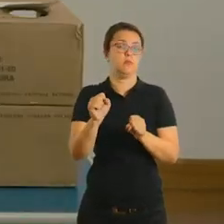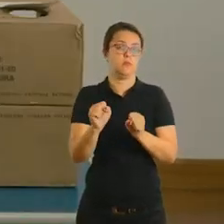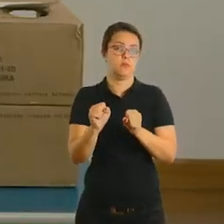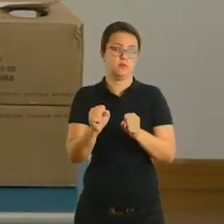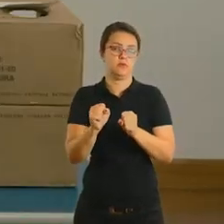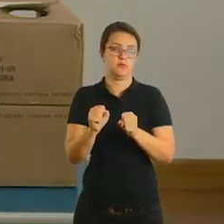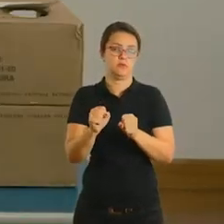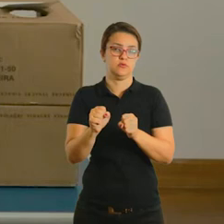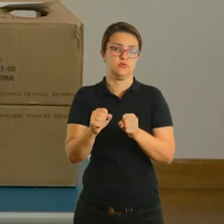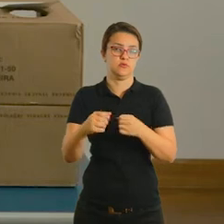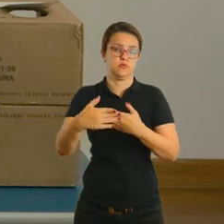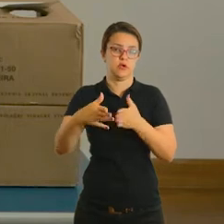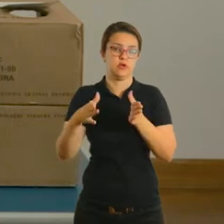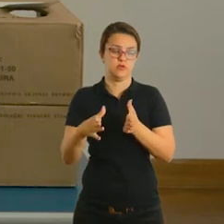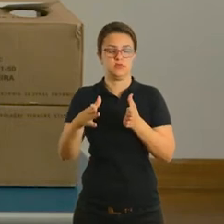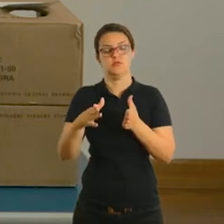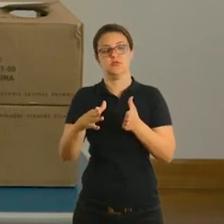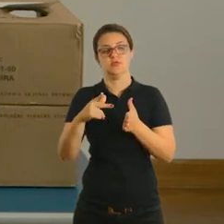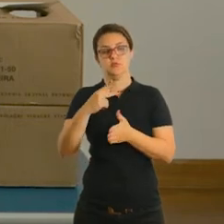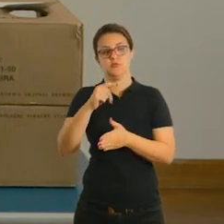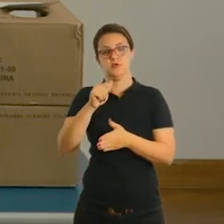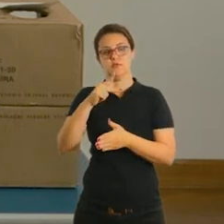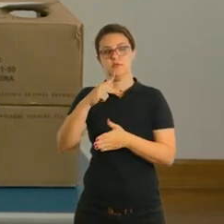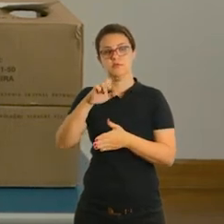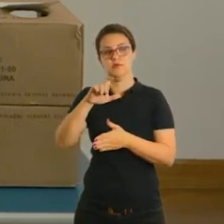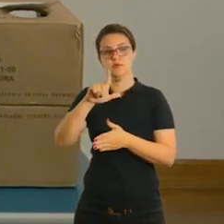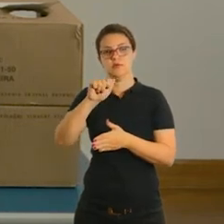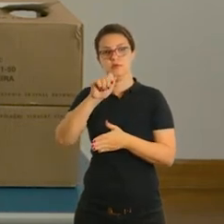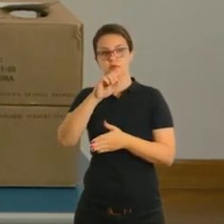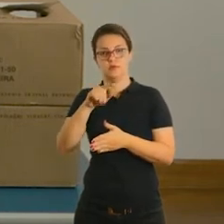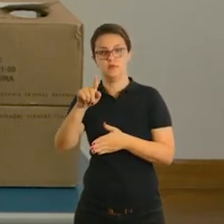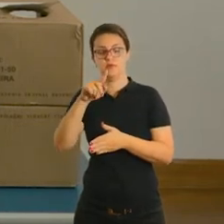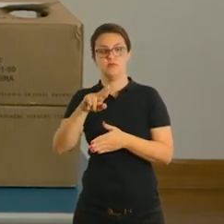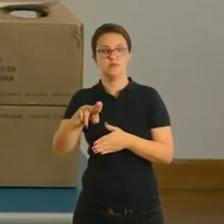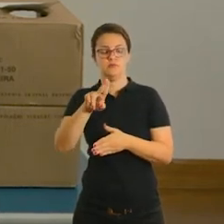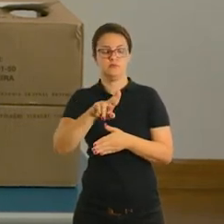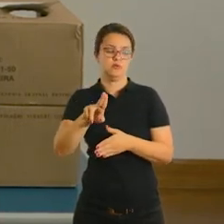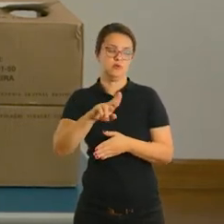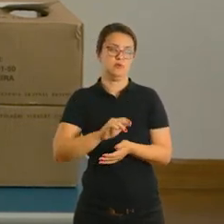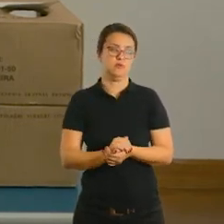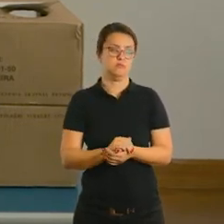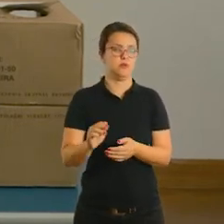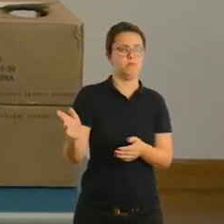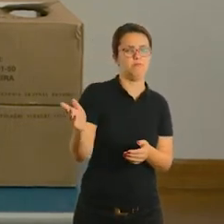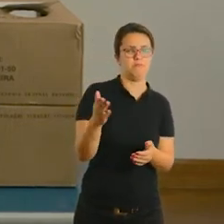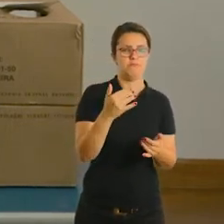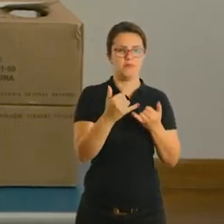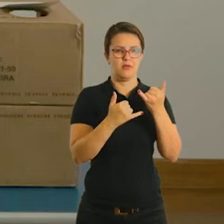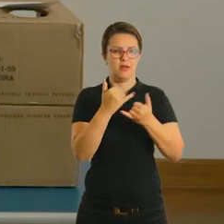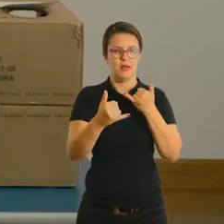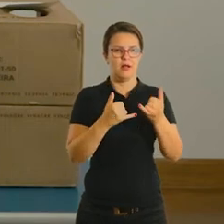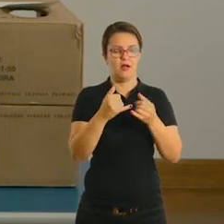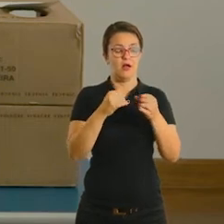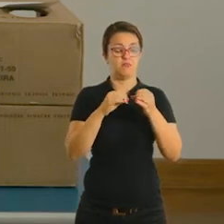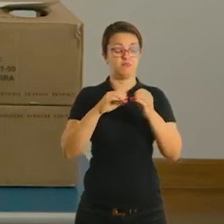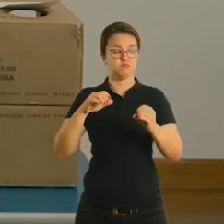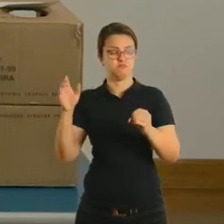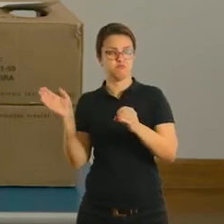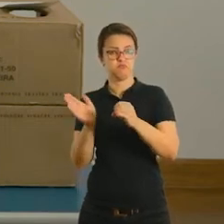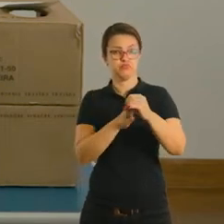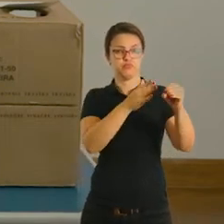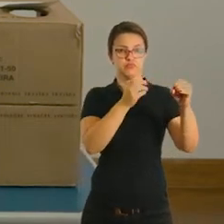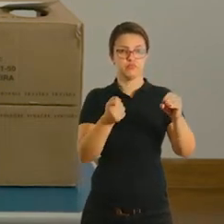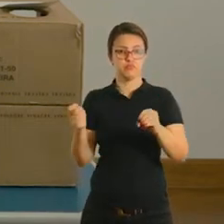e deixar a criança ir rebatendo na bolinha, né? Deixa ela lá se divertindo, ela vai estar várias gargalhadas. Para